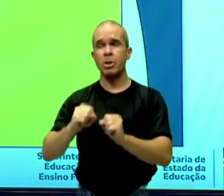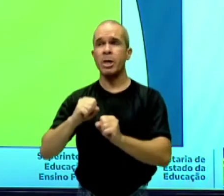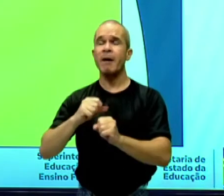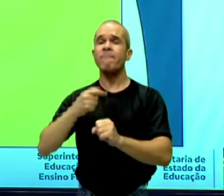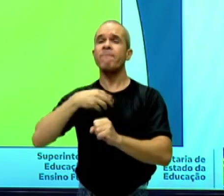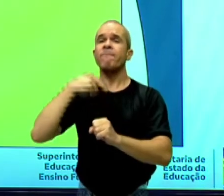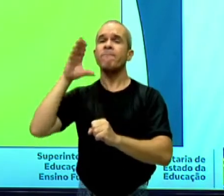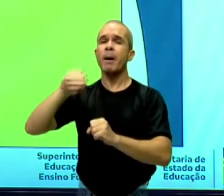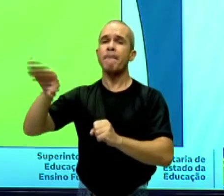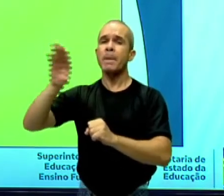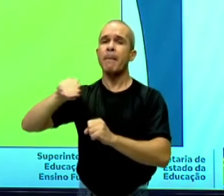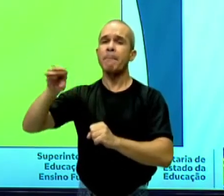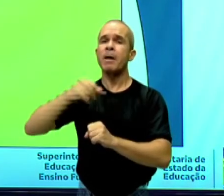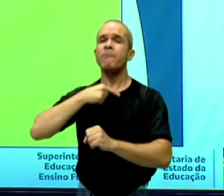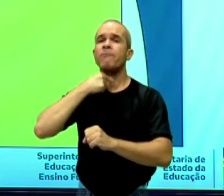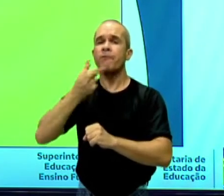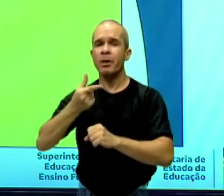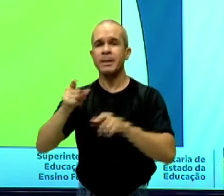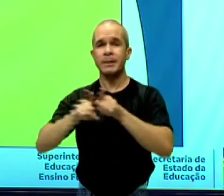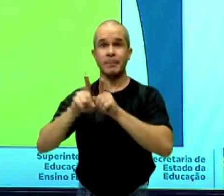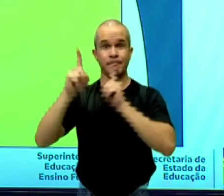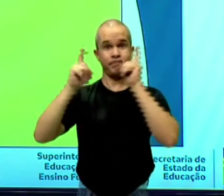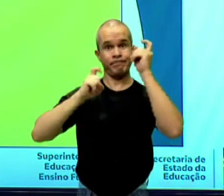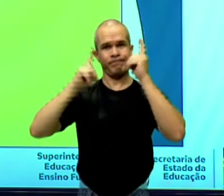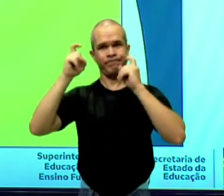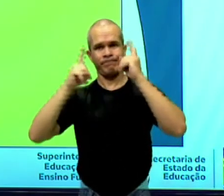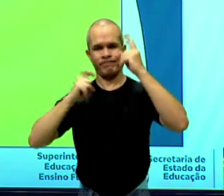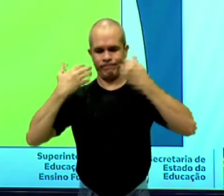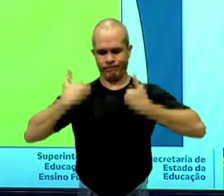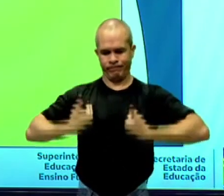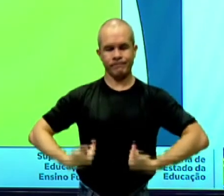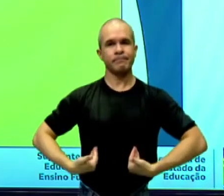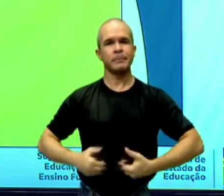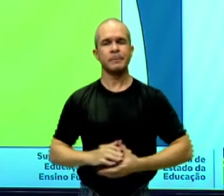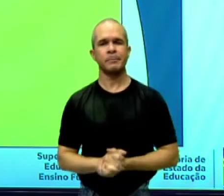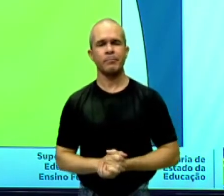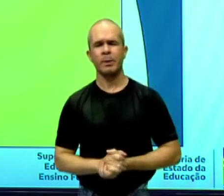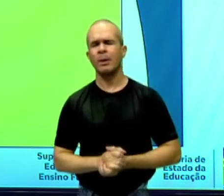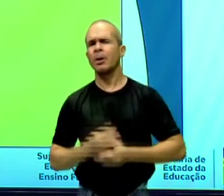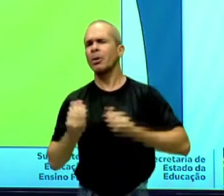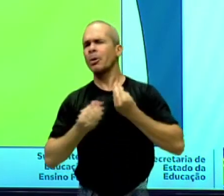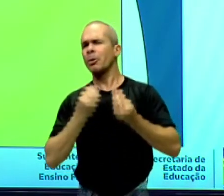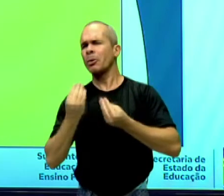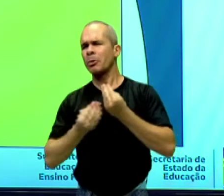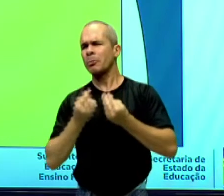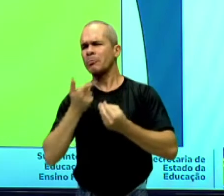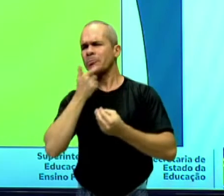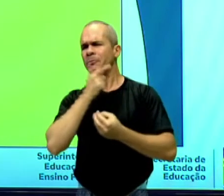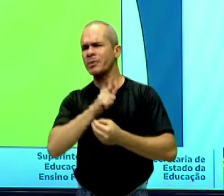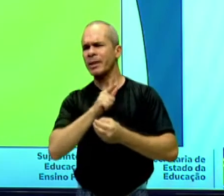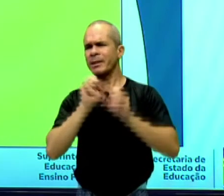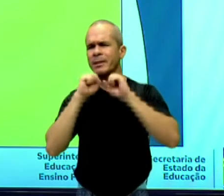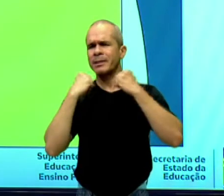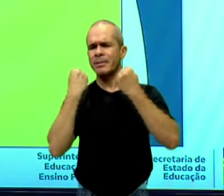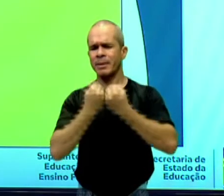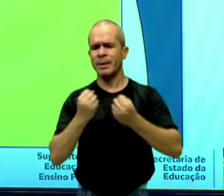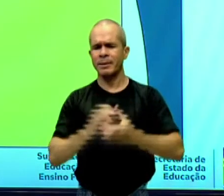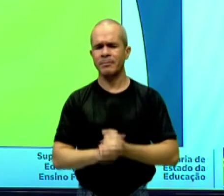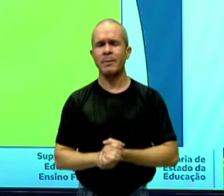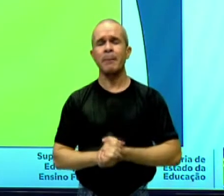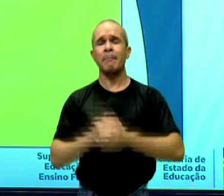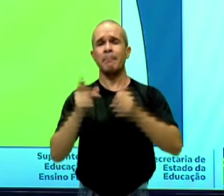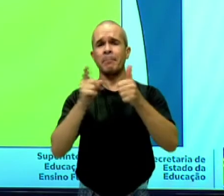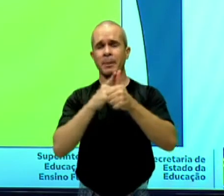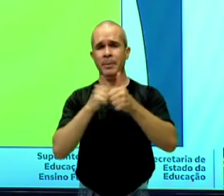cinésicos e apresentações orais. Seminário. O que é? Como realizá-lo? Então, olha só. Seleção das